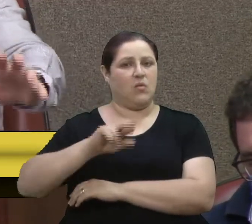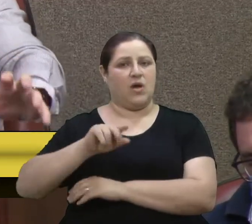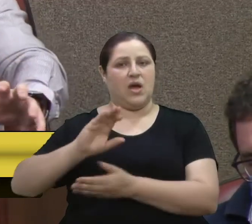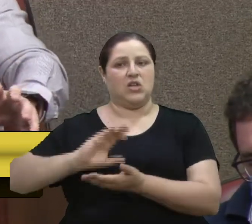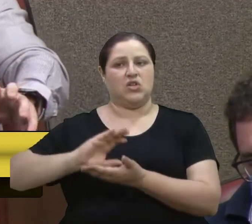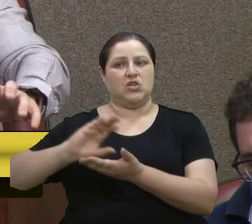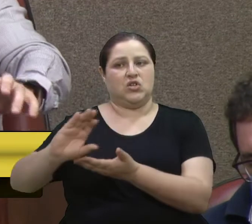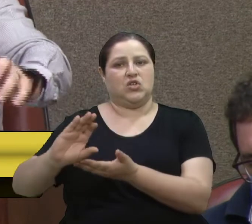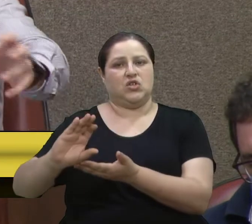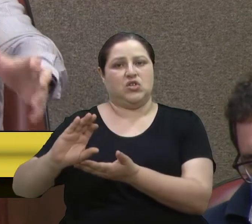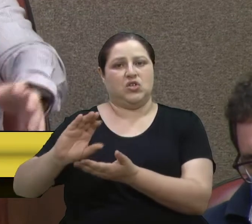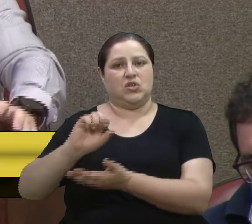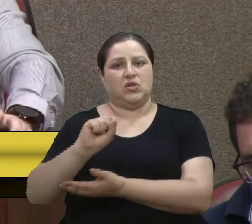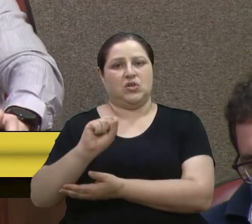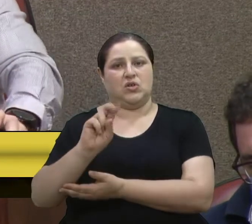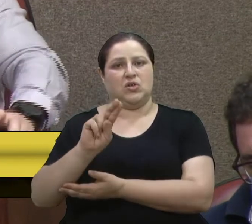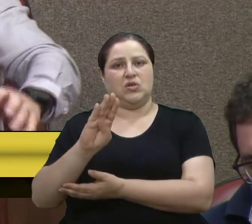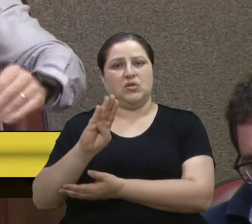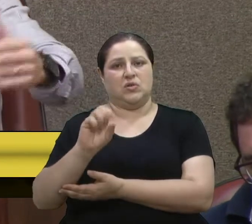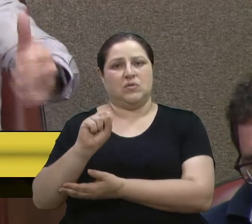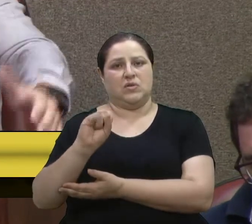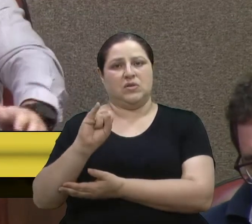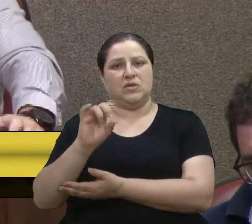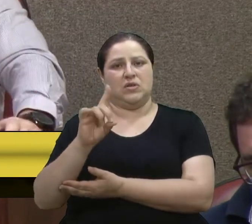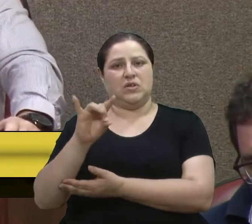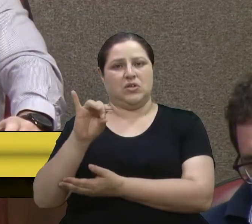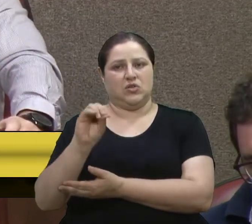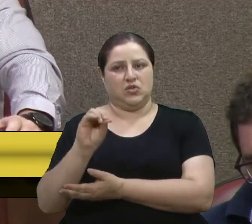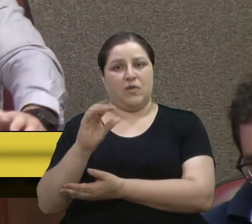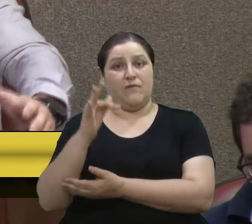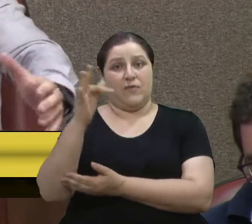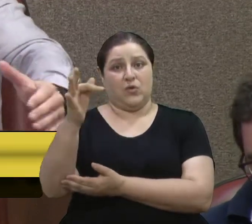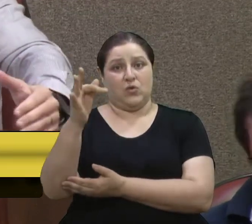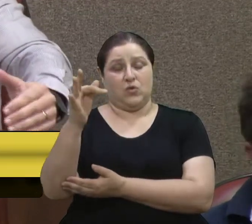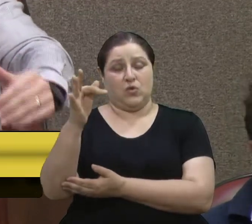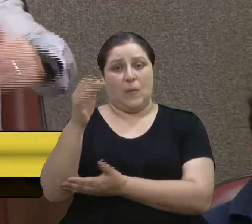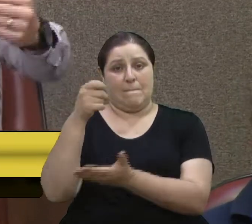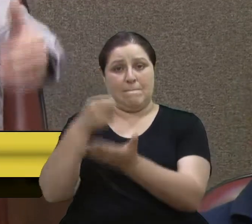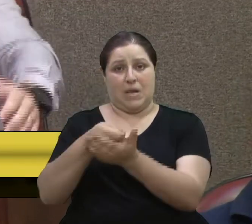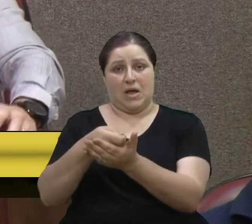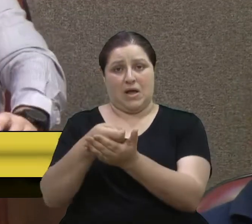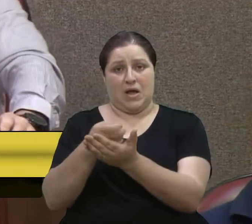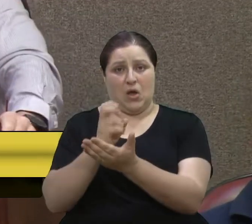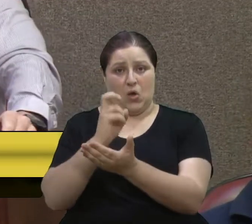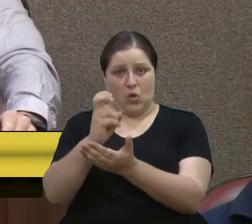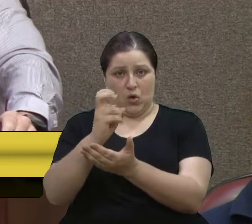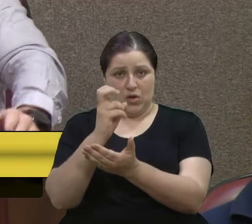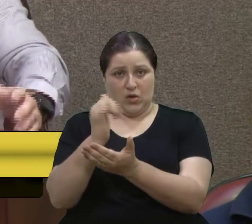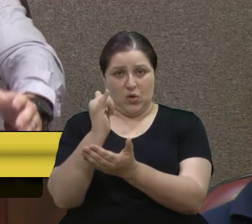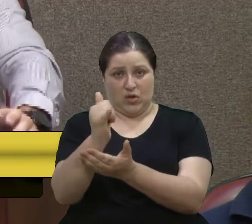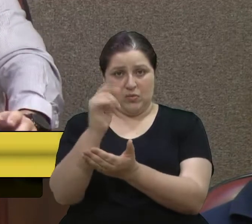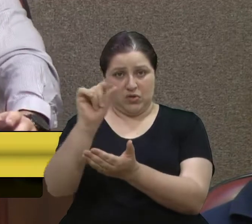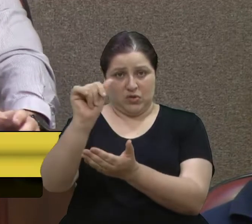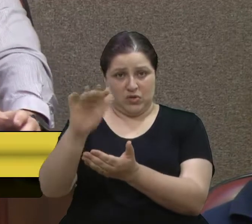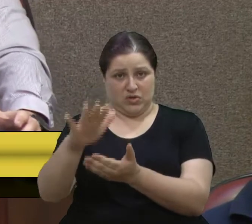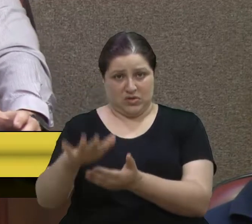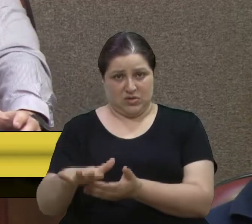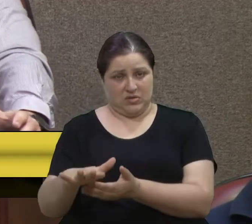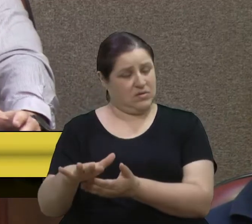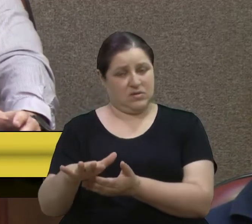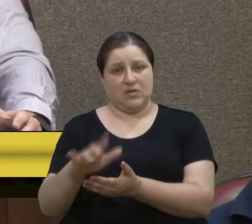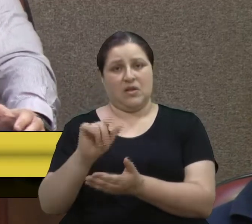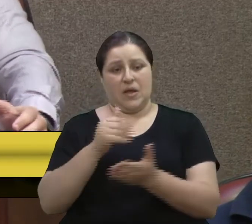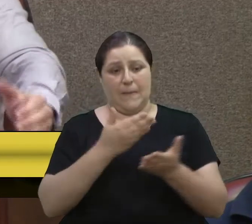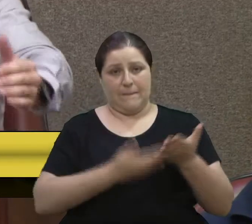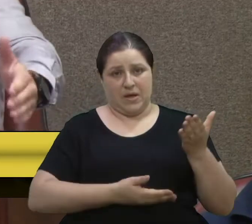não é algo que ali na frente vai baixar tarifa ou não. Então, esse é uma diferença, é uma perda prevista em